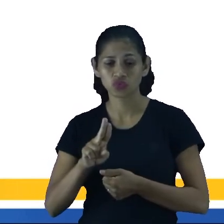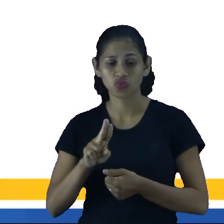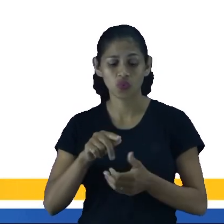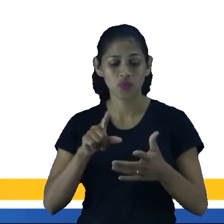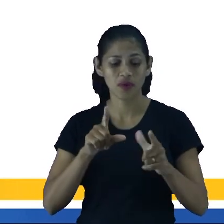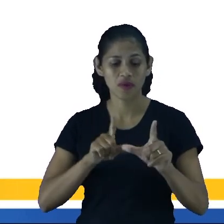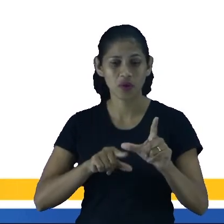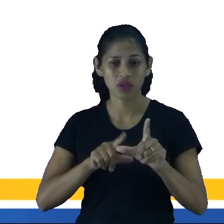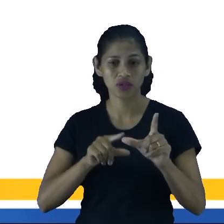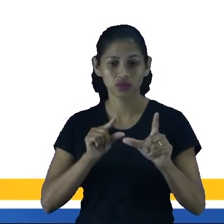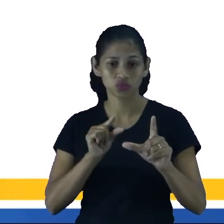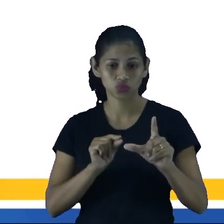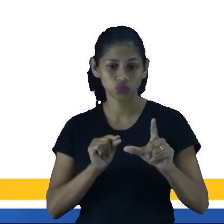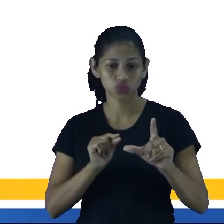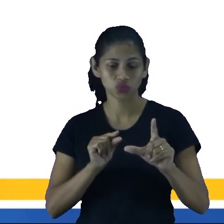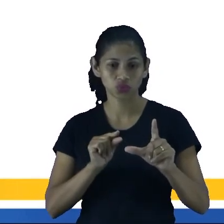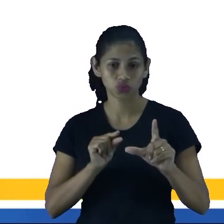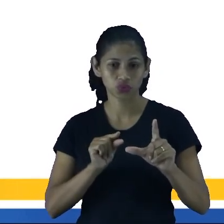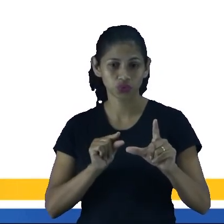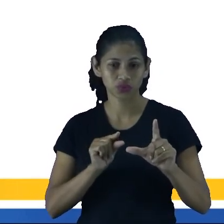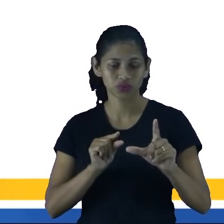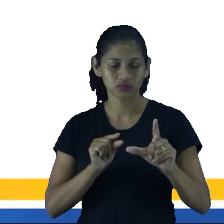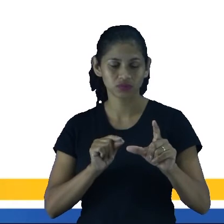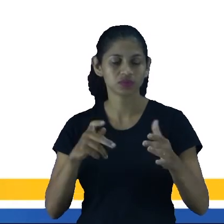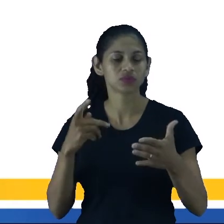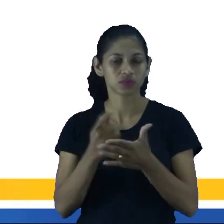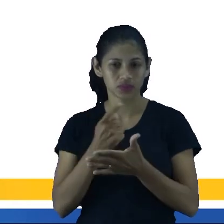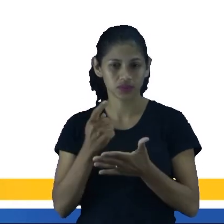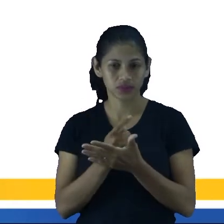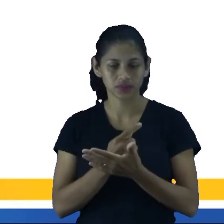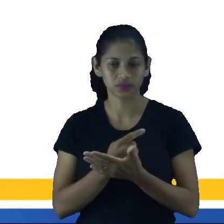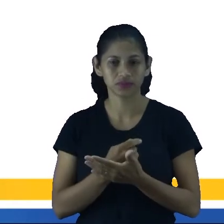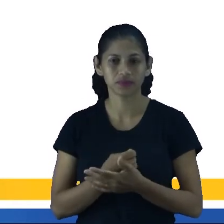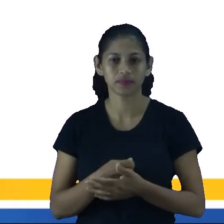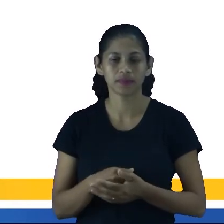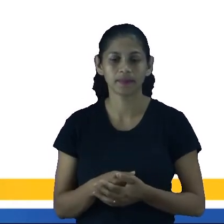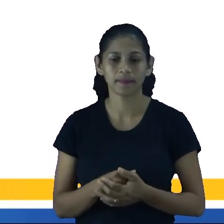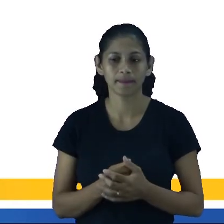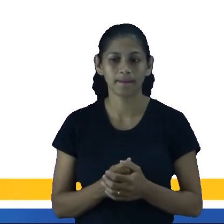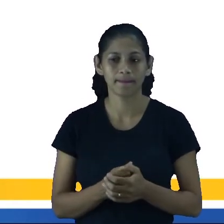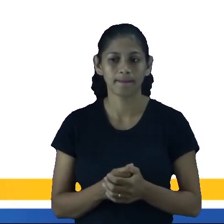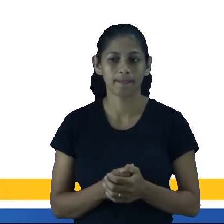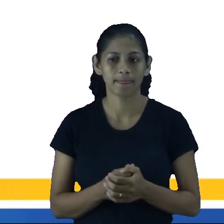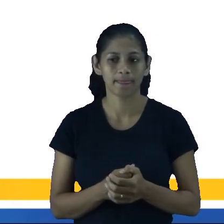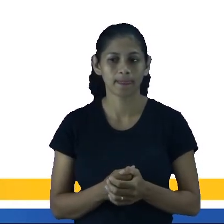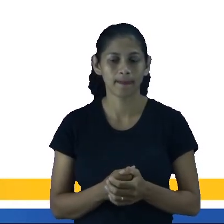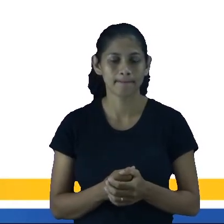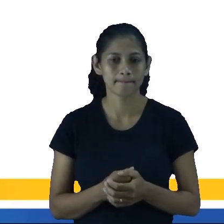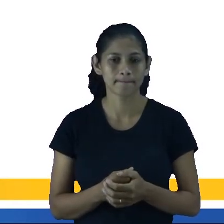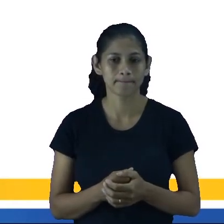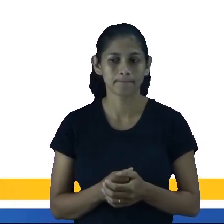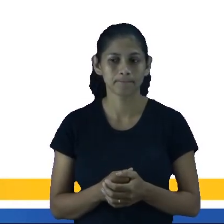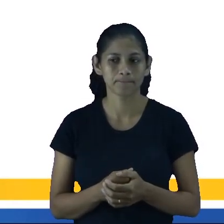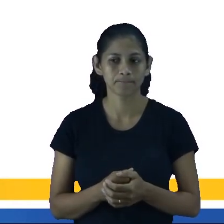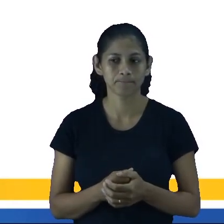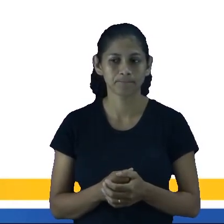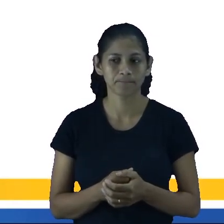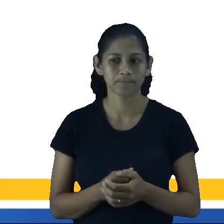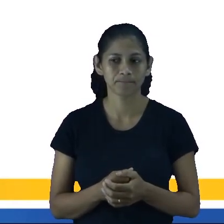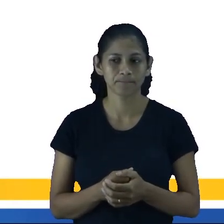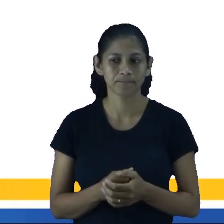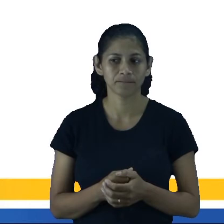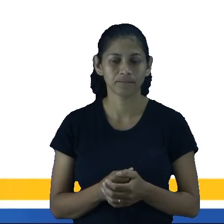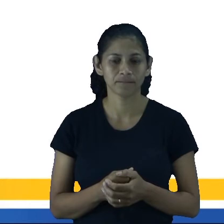não está correto, tá? Não citar as coisas que compartilhamos.